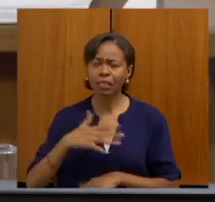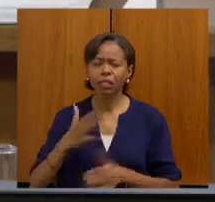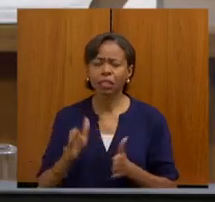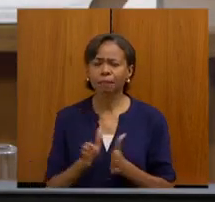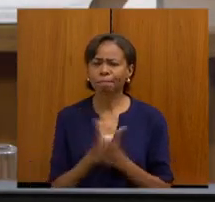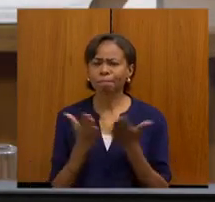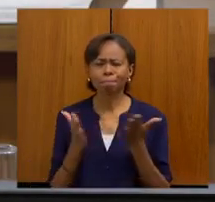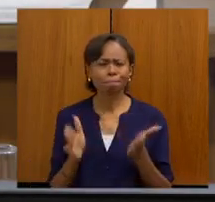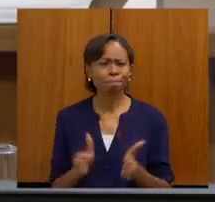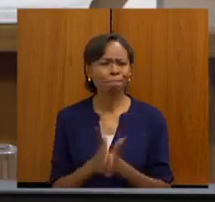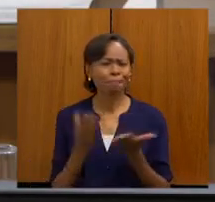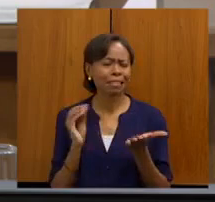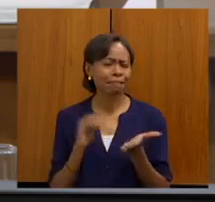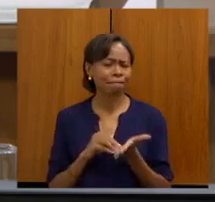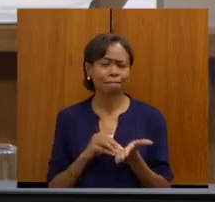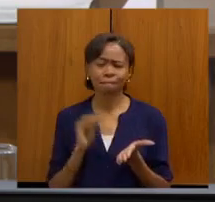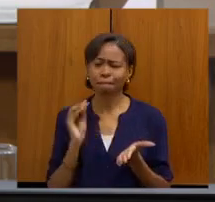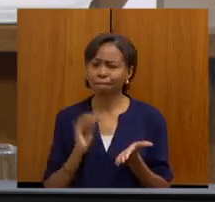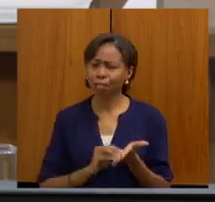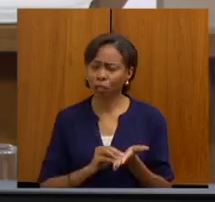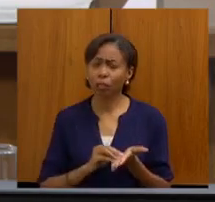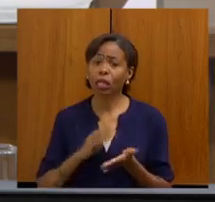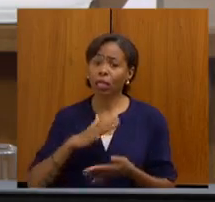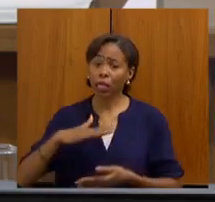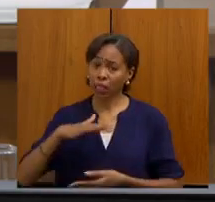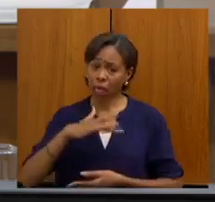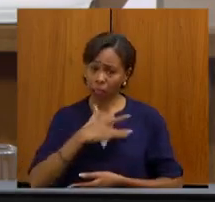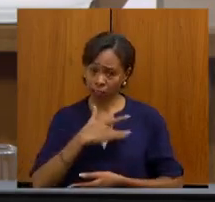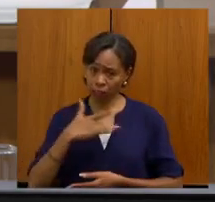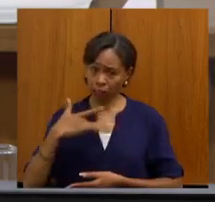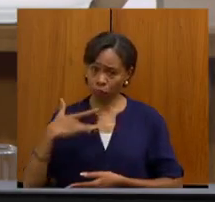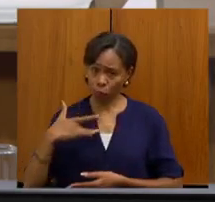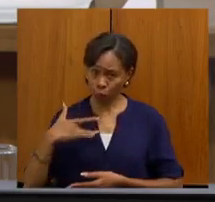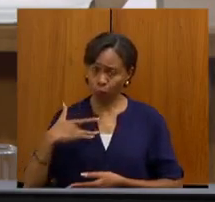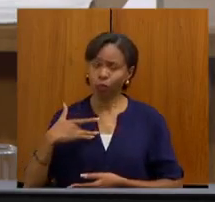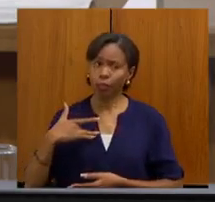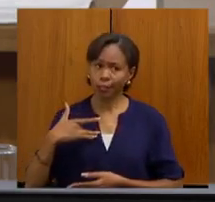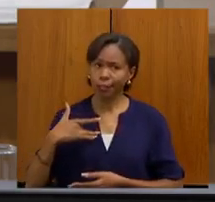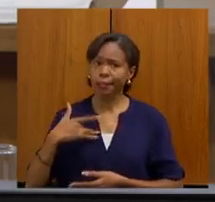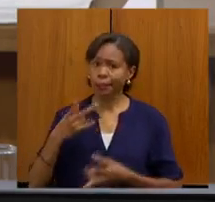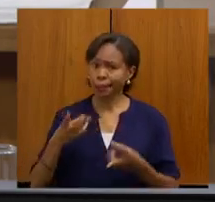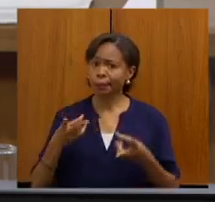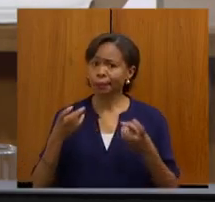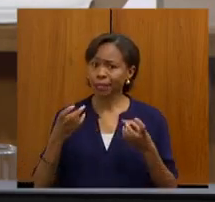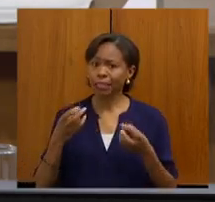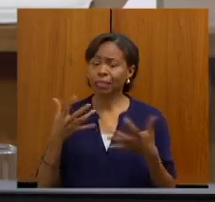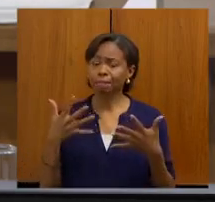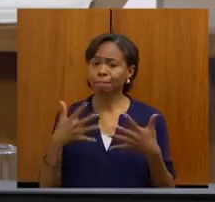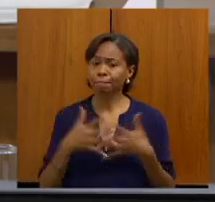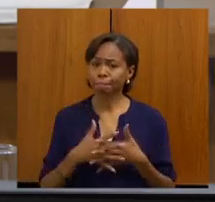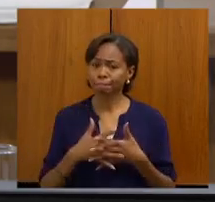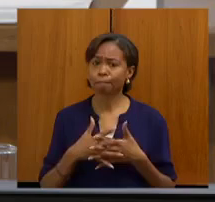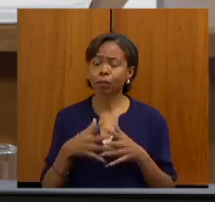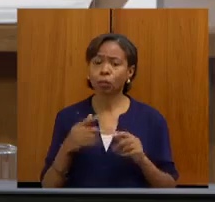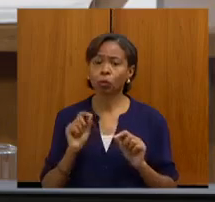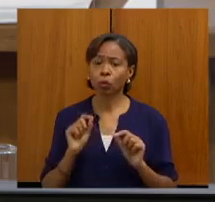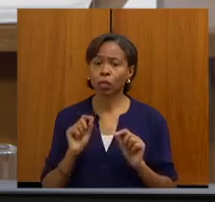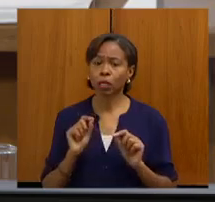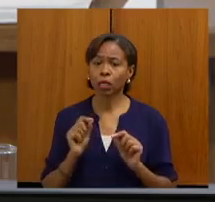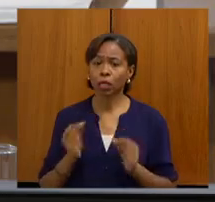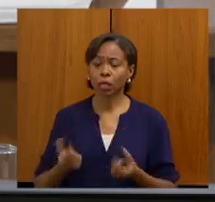e nessa área da saúde e eu vejo que nós temos um grande empecilho aí na questão